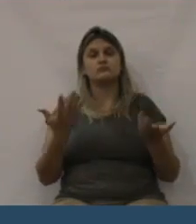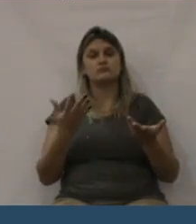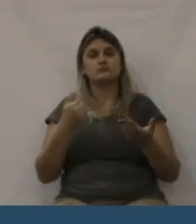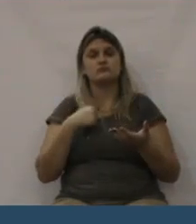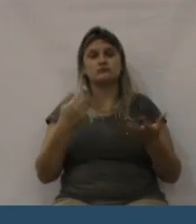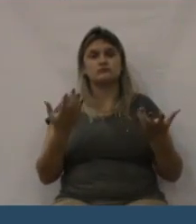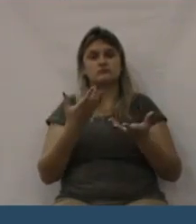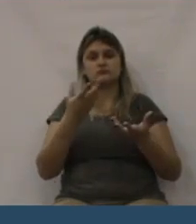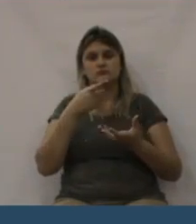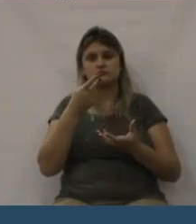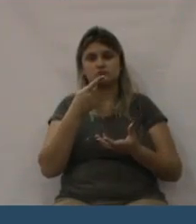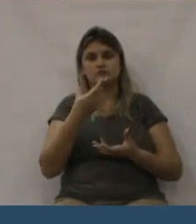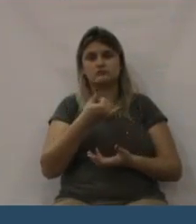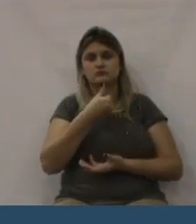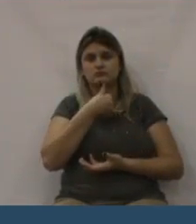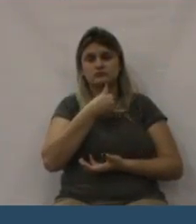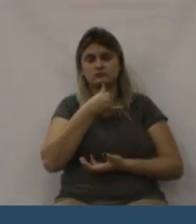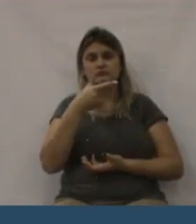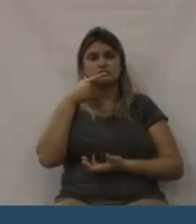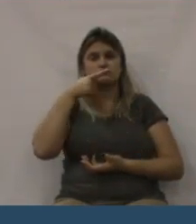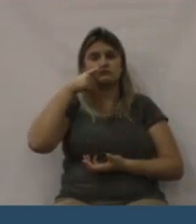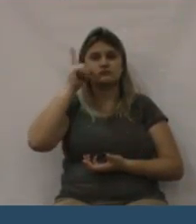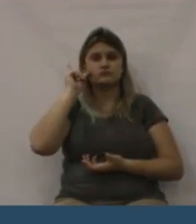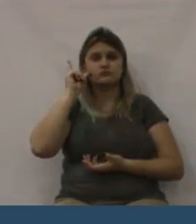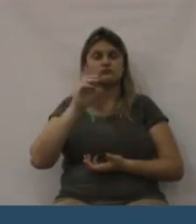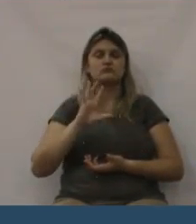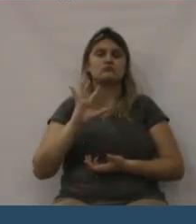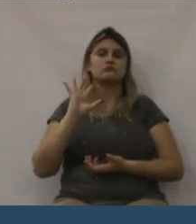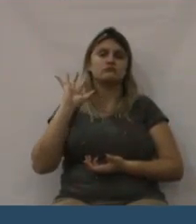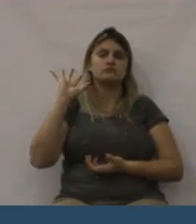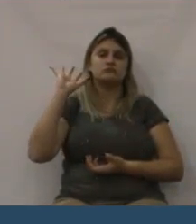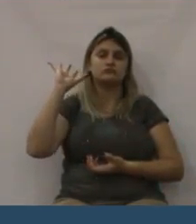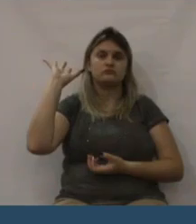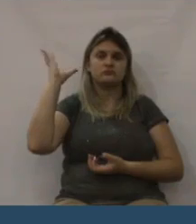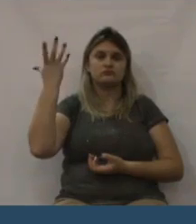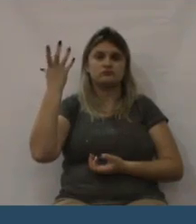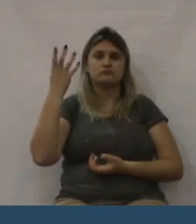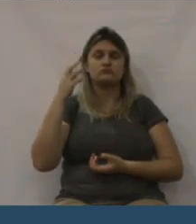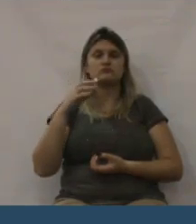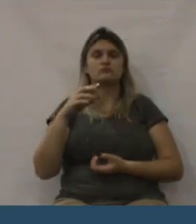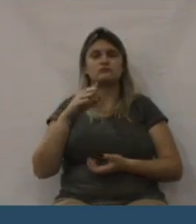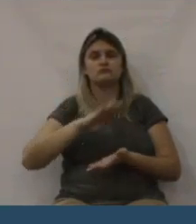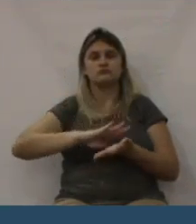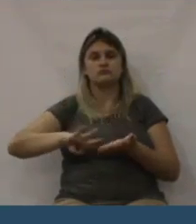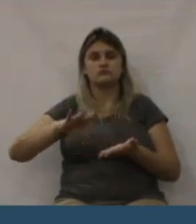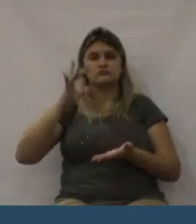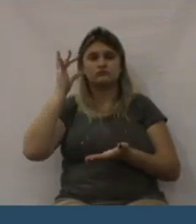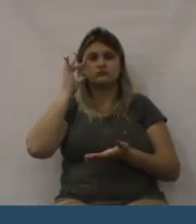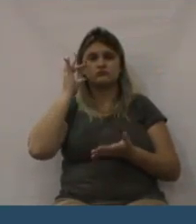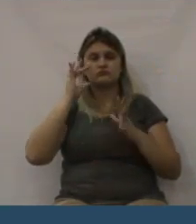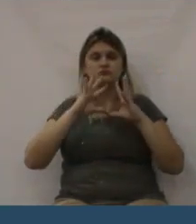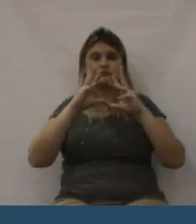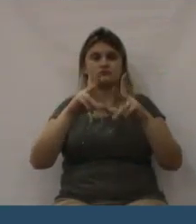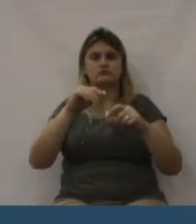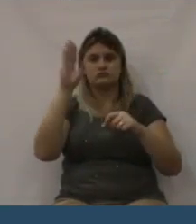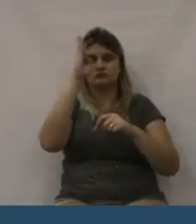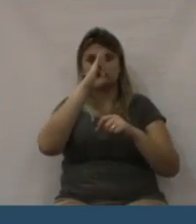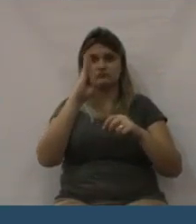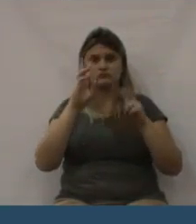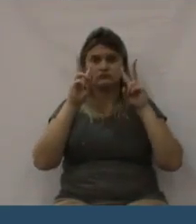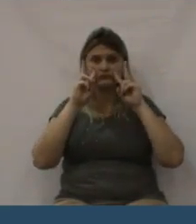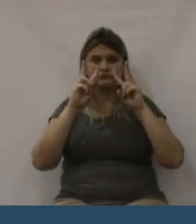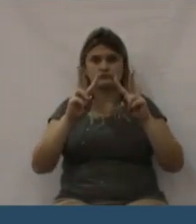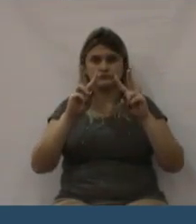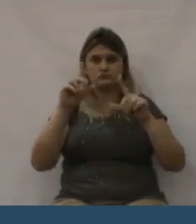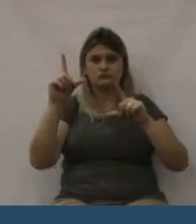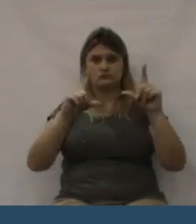também sabem que o mais próximo da população é o vereador. É o mais próximo que